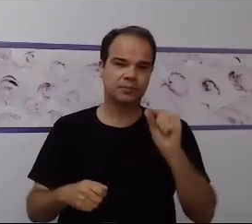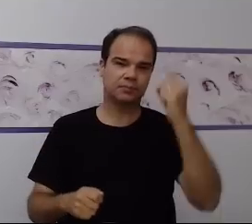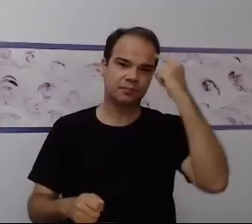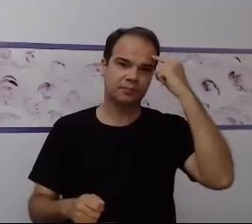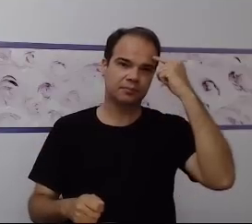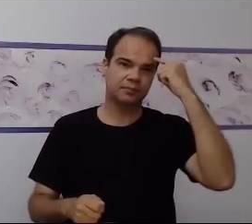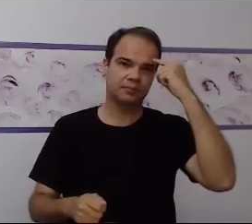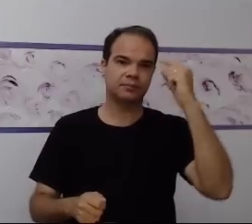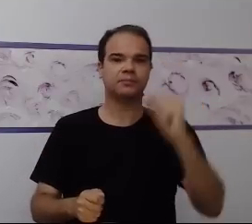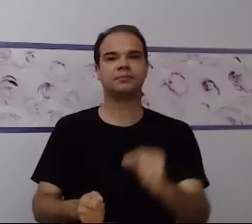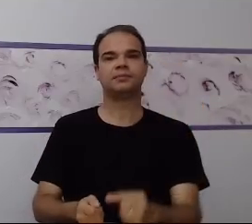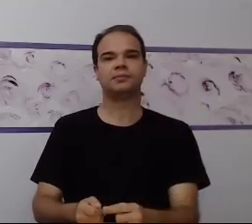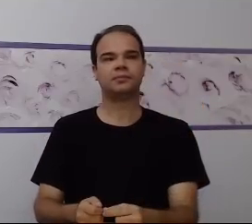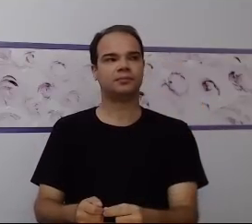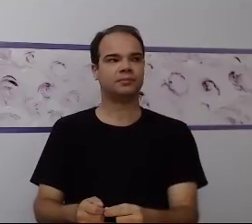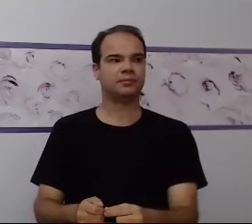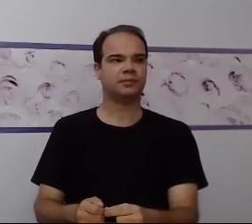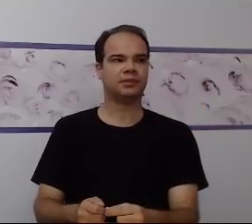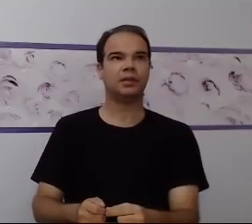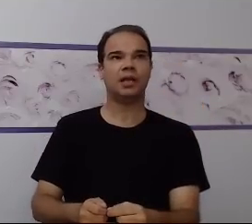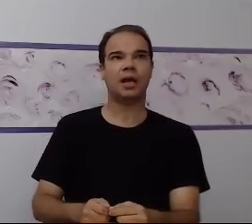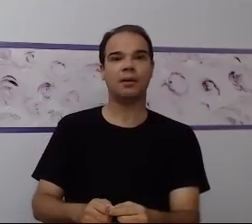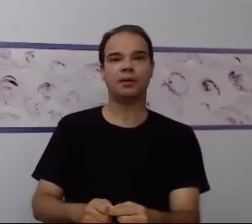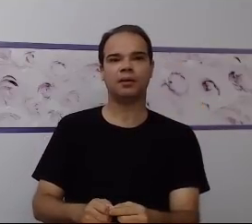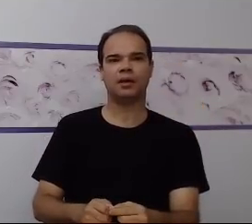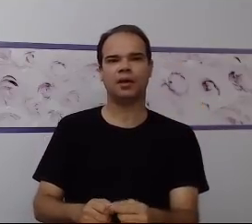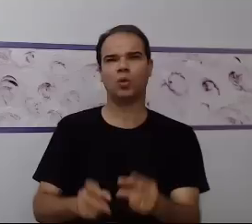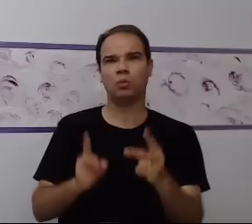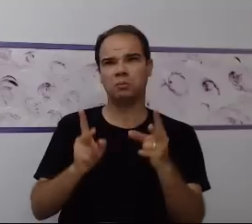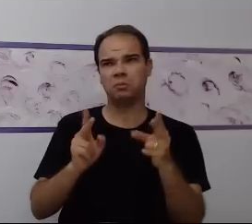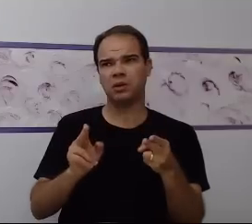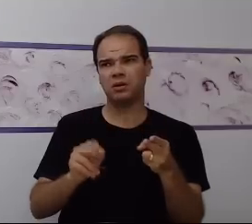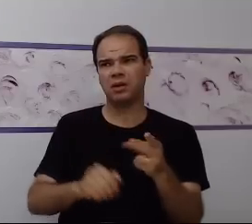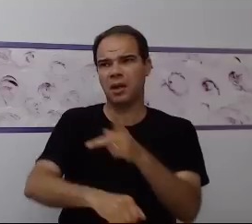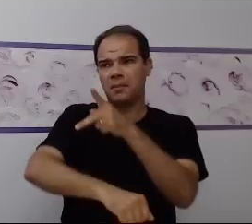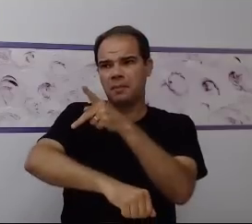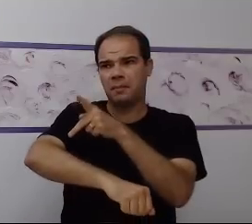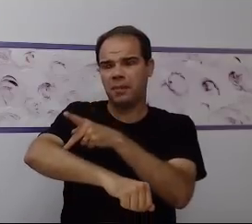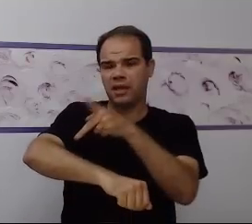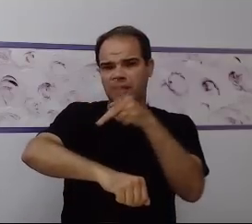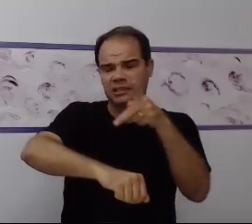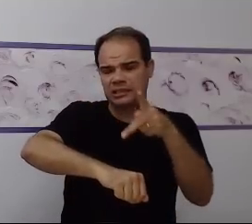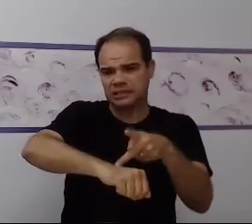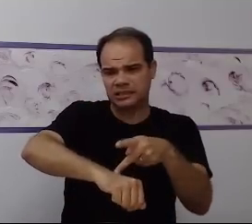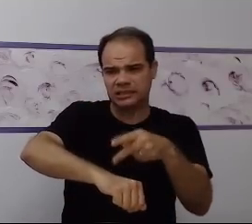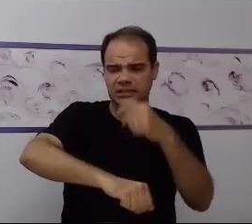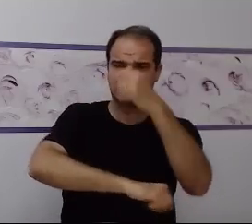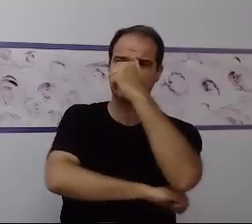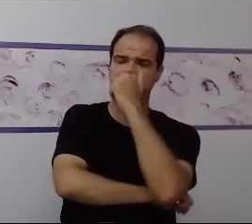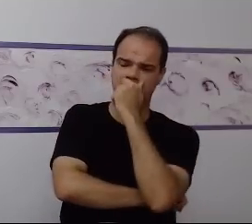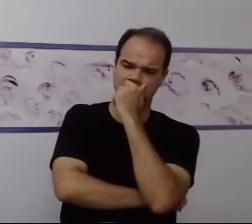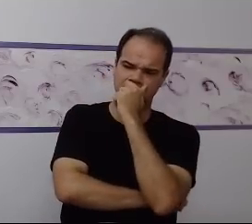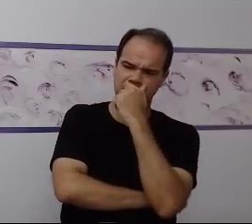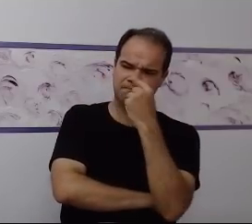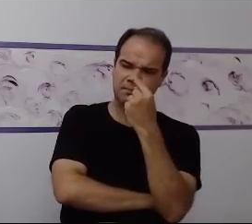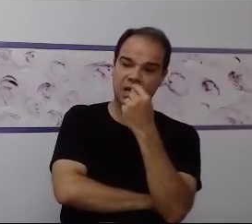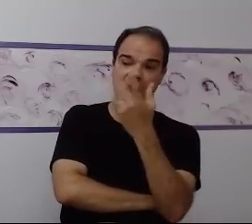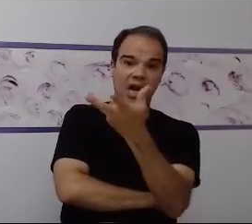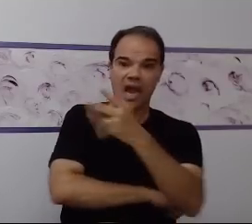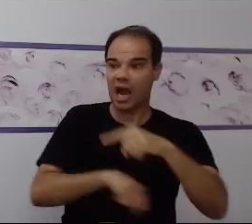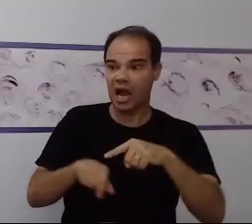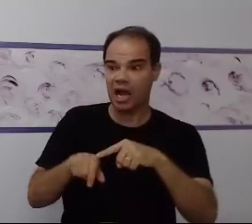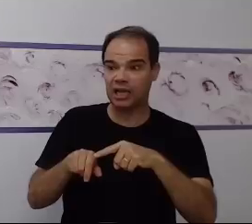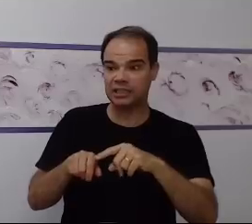justamente dessas questões pedagógicas. E a gente tem essa ansiedade de já querer ensinar para essa criança a